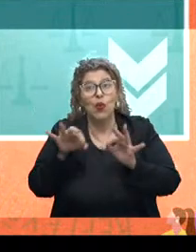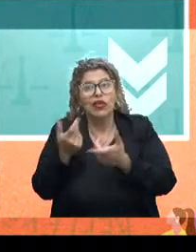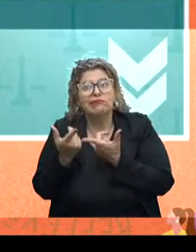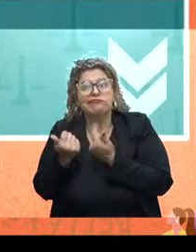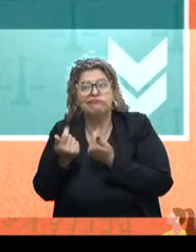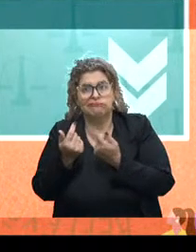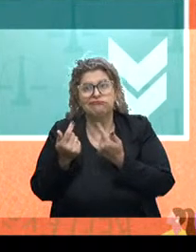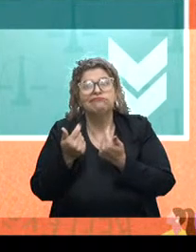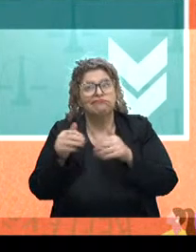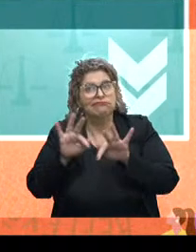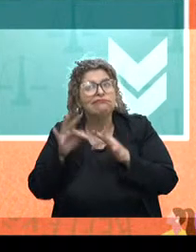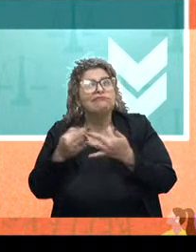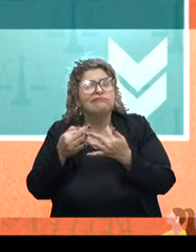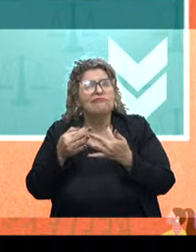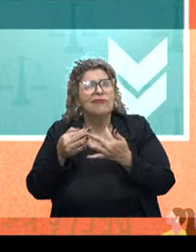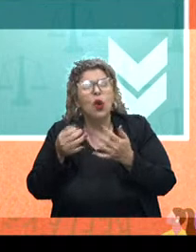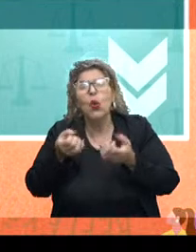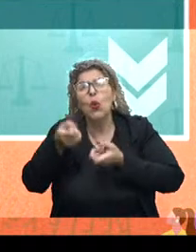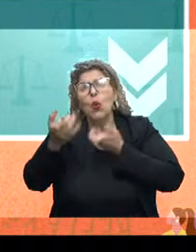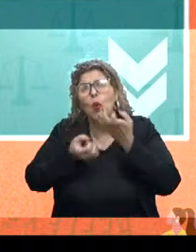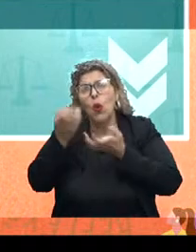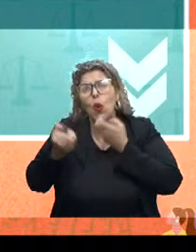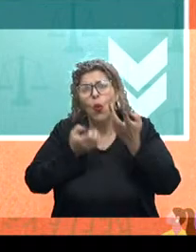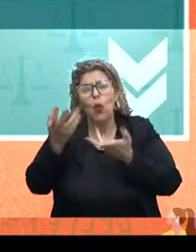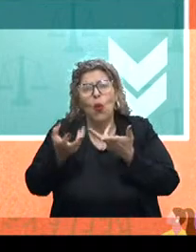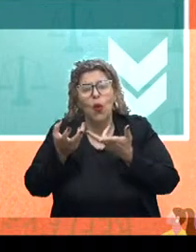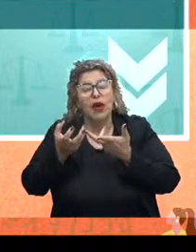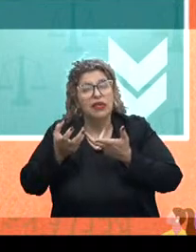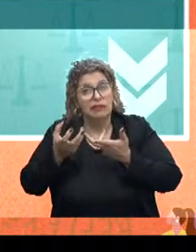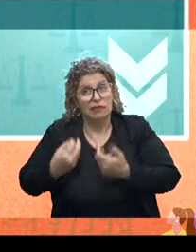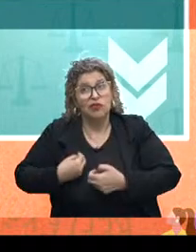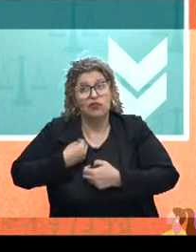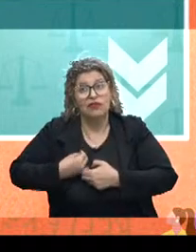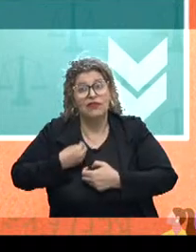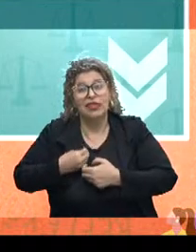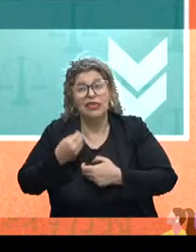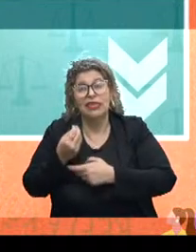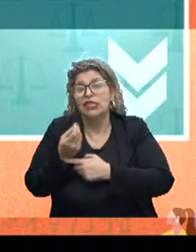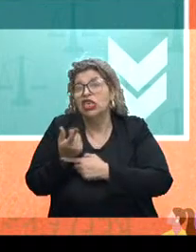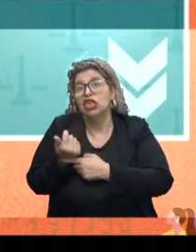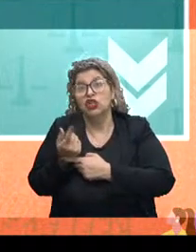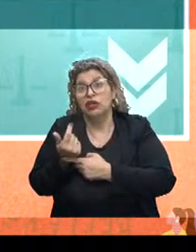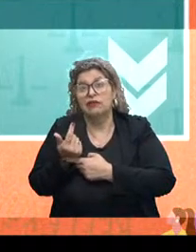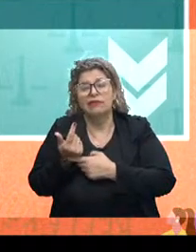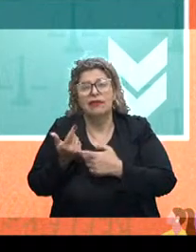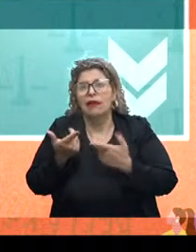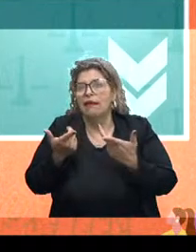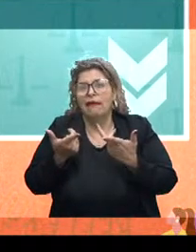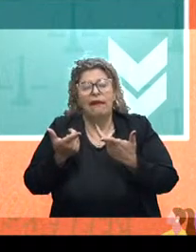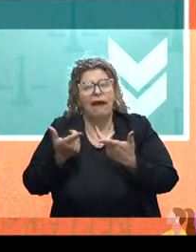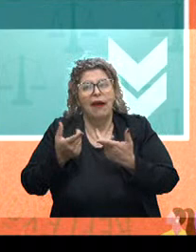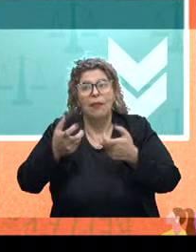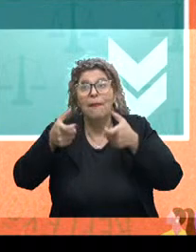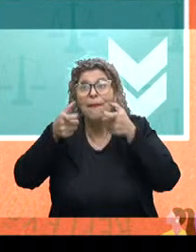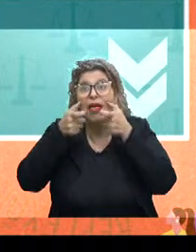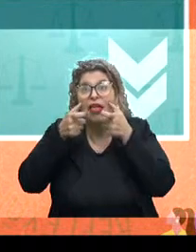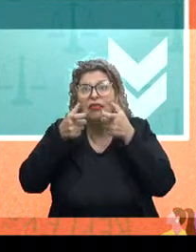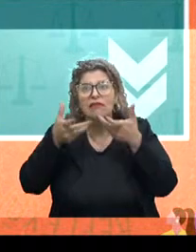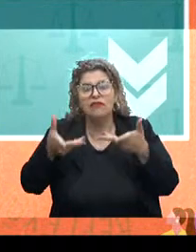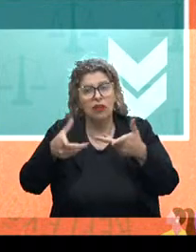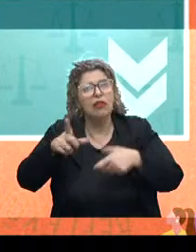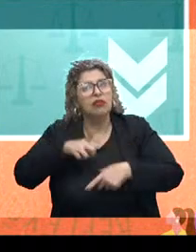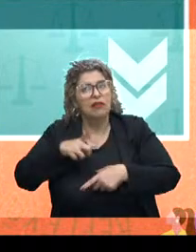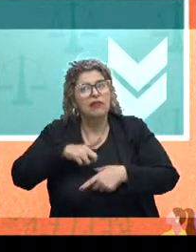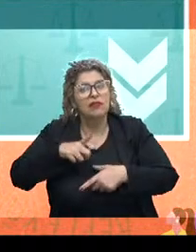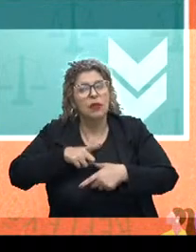finanças domésticas. E o que eles nos falam durante esta jornada, principalmente quando fala da renda? Eles dizem, prestem atenção. Nós